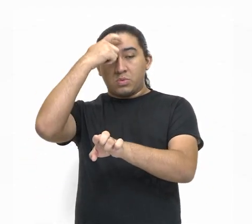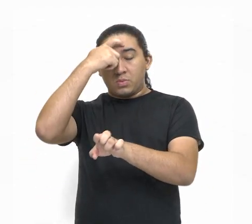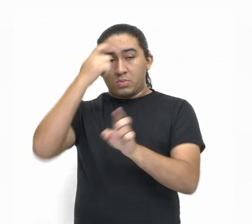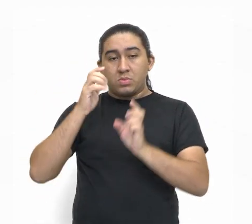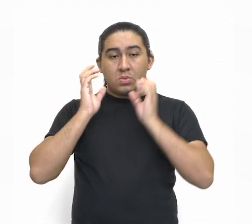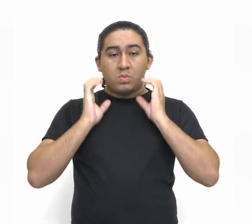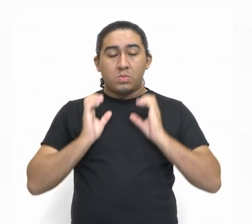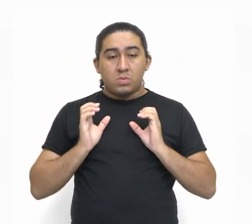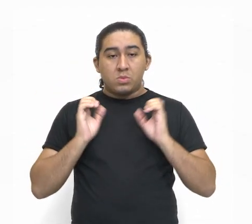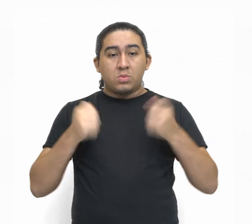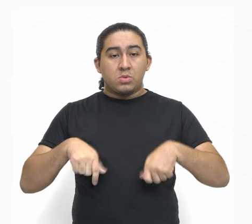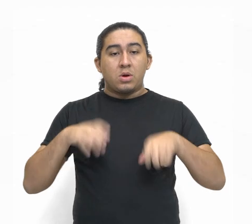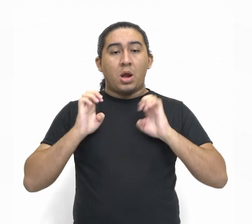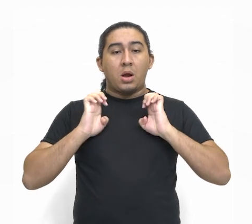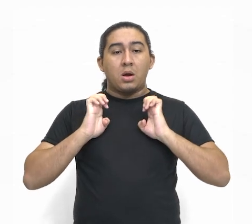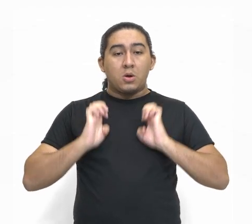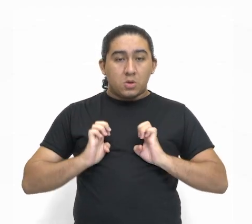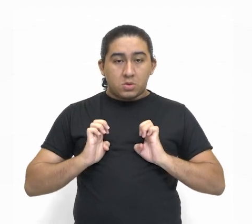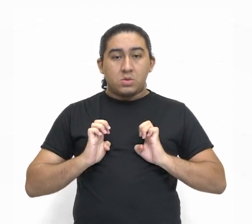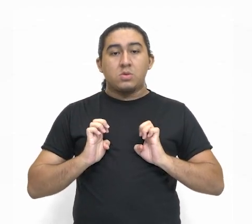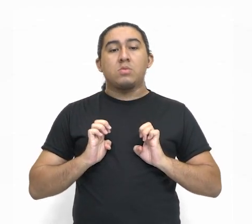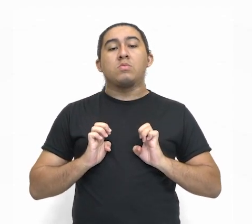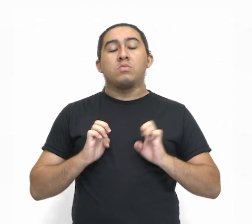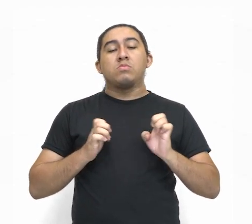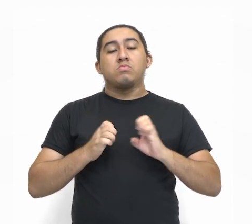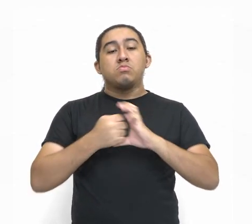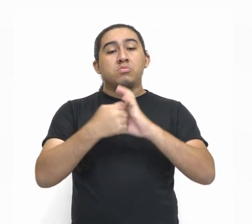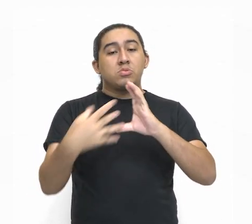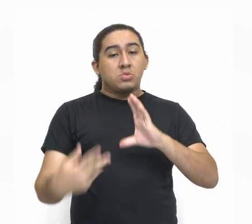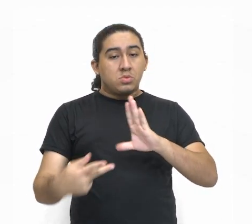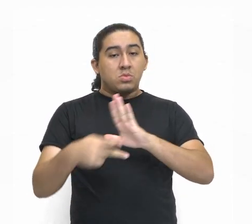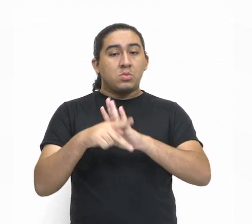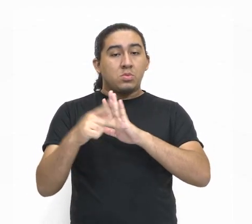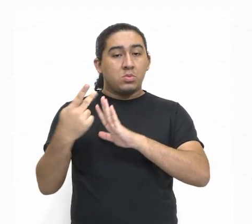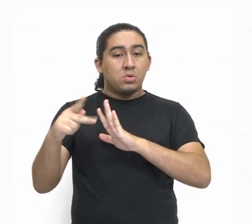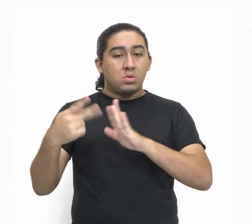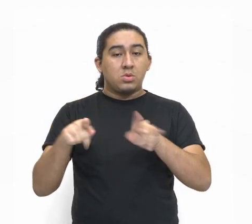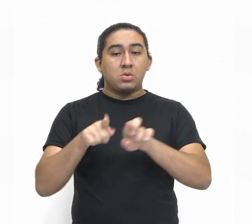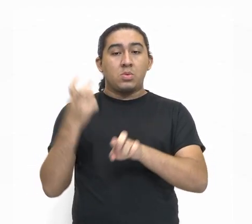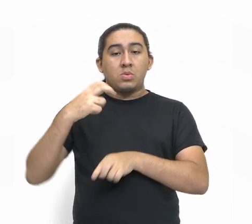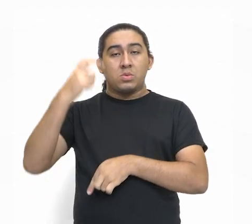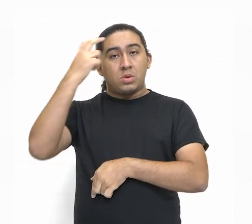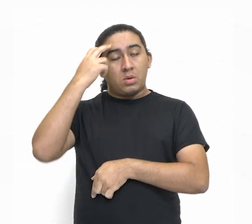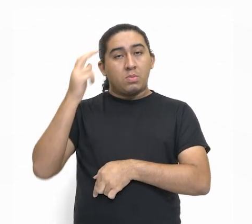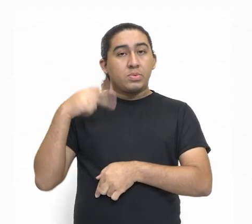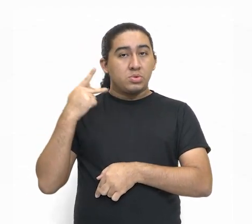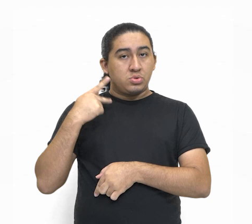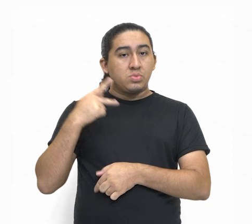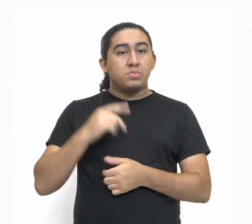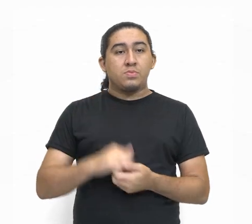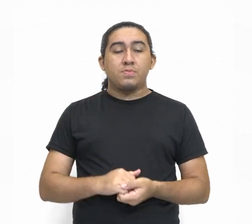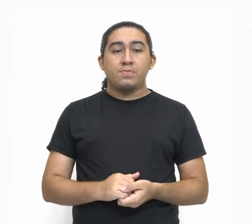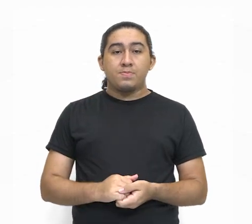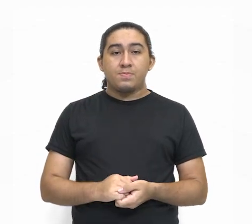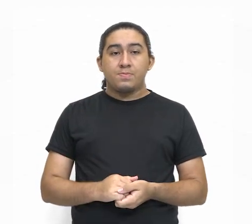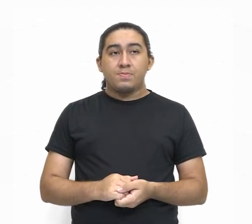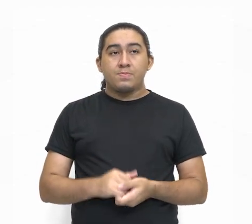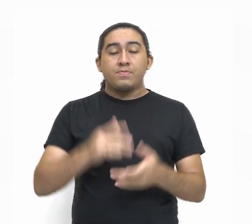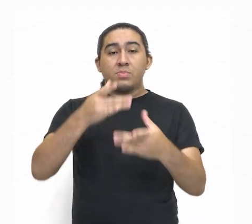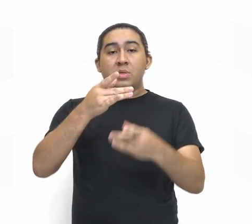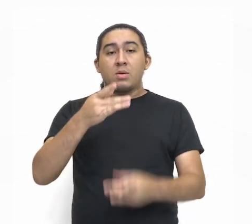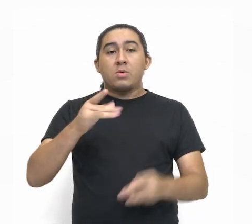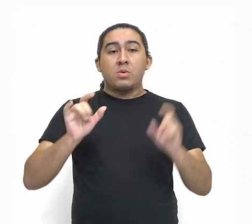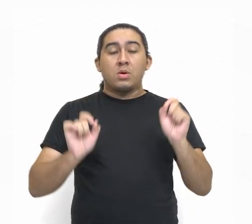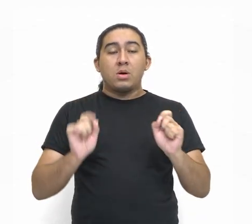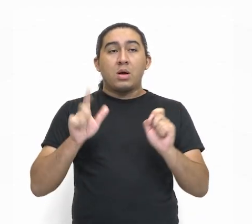mediante os valores morais, éticos, estéticos, culturais e políticos. O